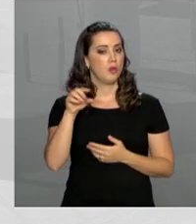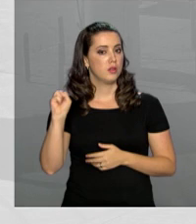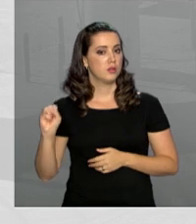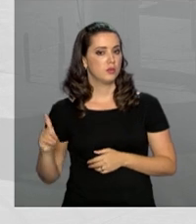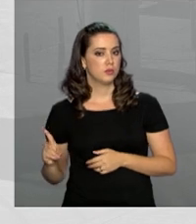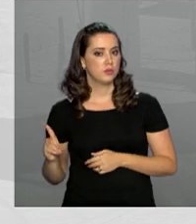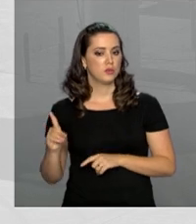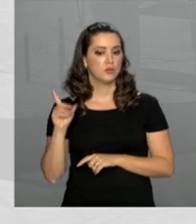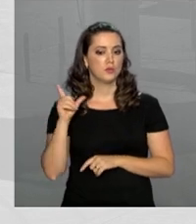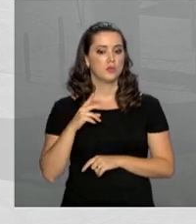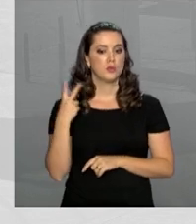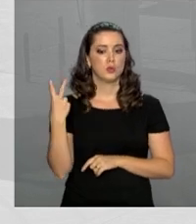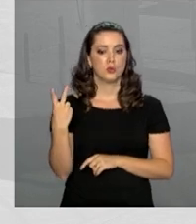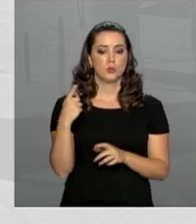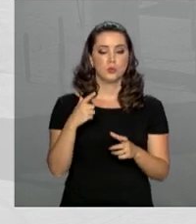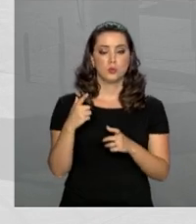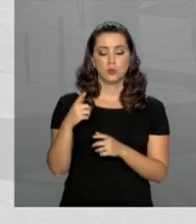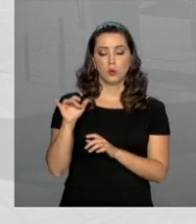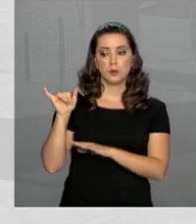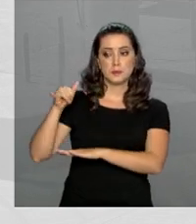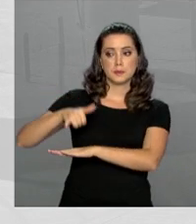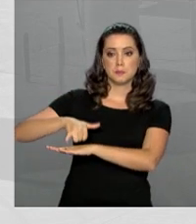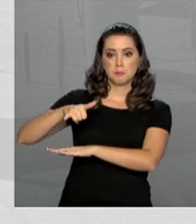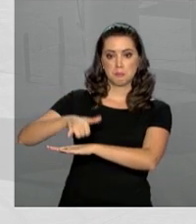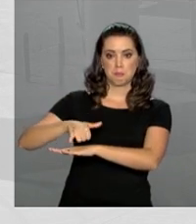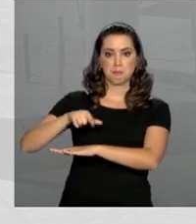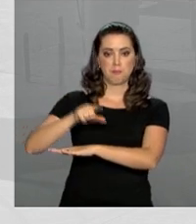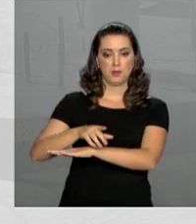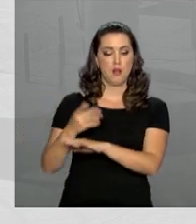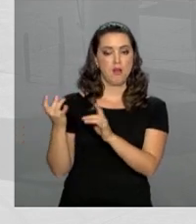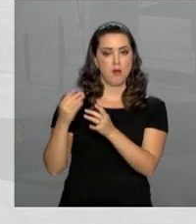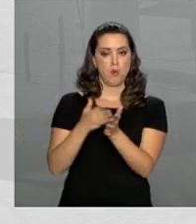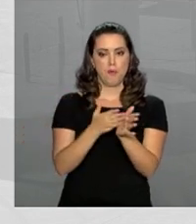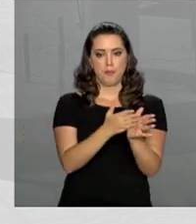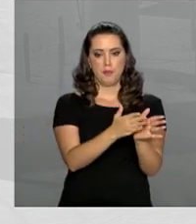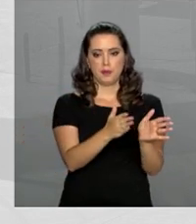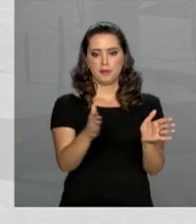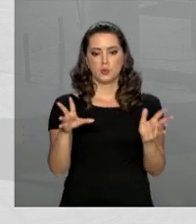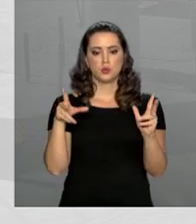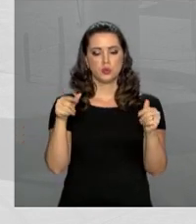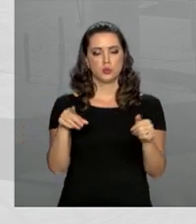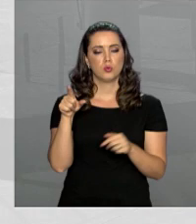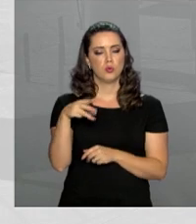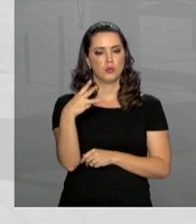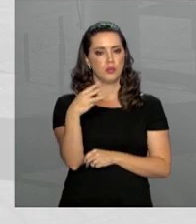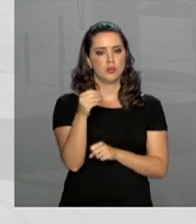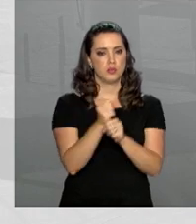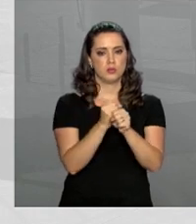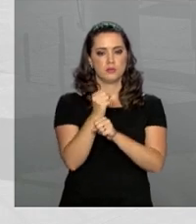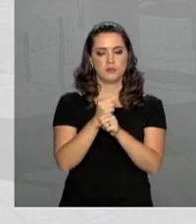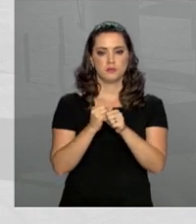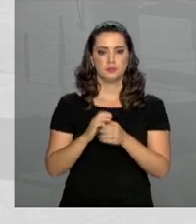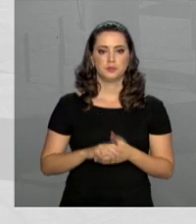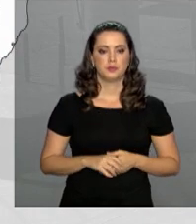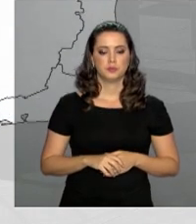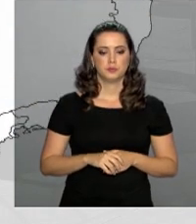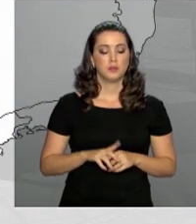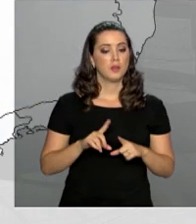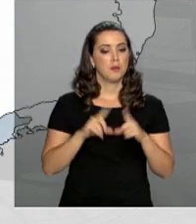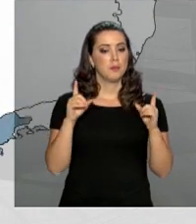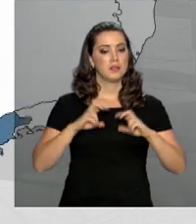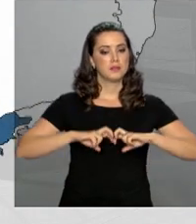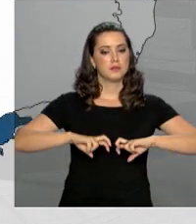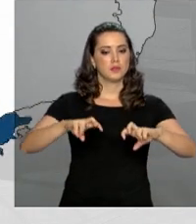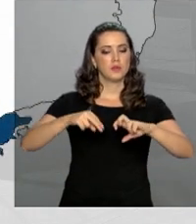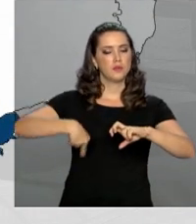sudeste, serão dois terminais. O prazo de concessão para todos eles é de 30 anos. Já a